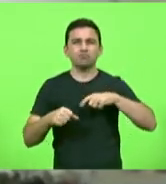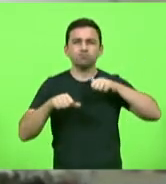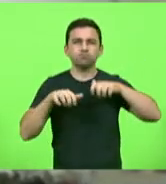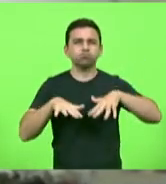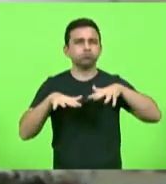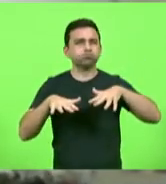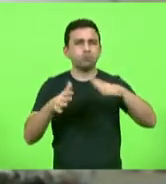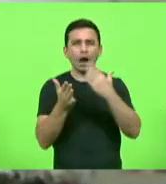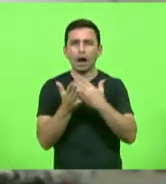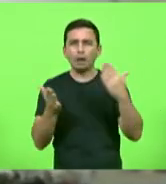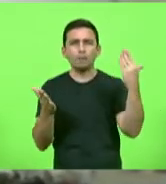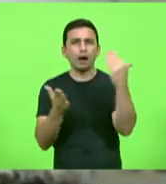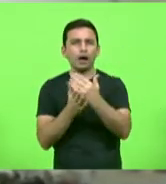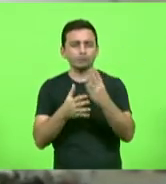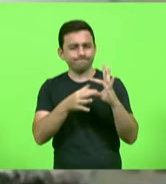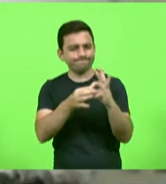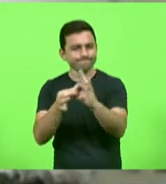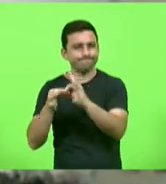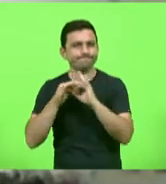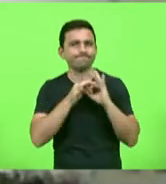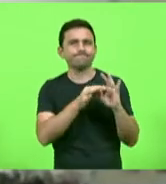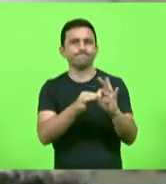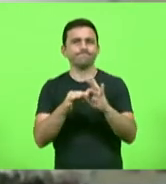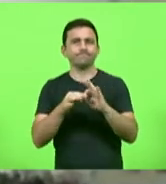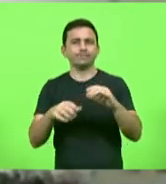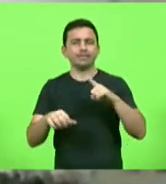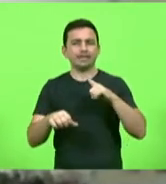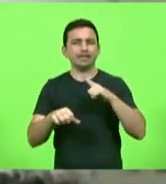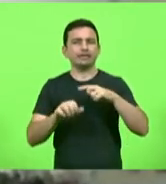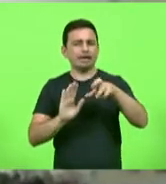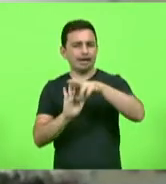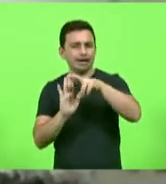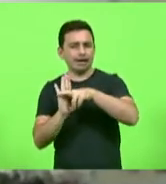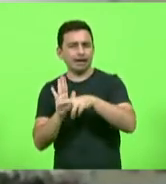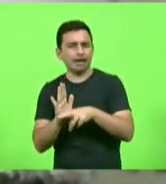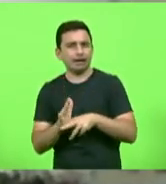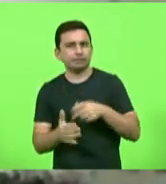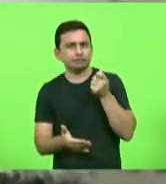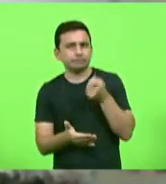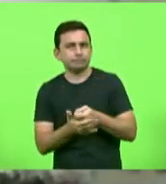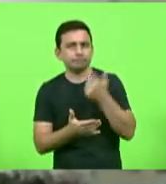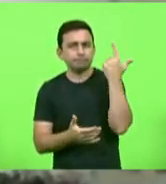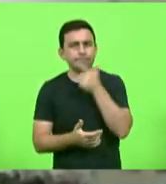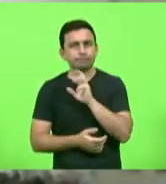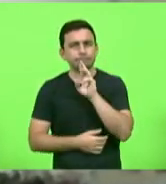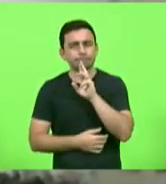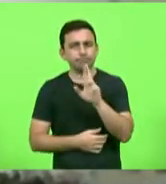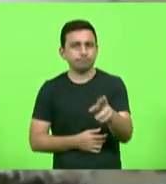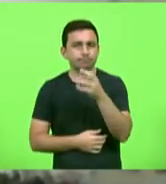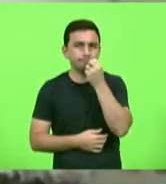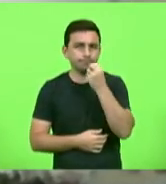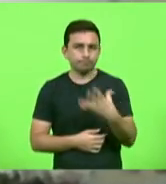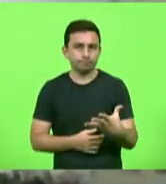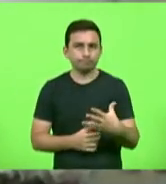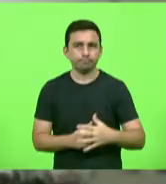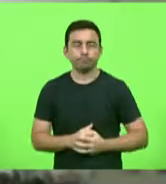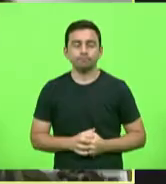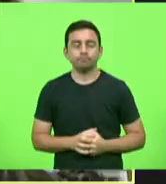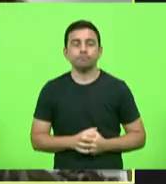uma grande união e medidas duras que trouxeram resultado muito obrigado presidente